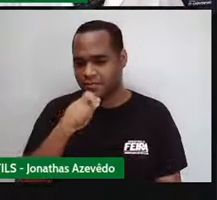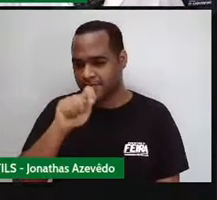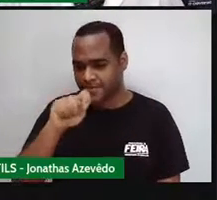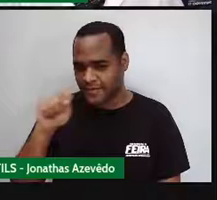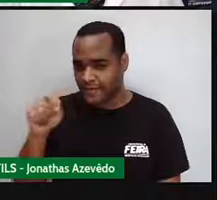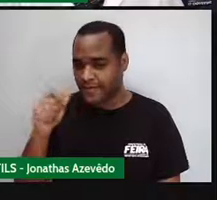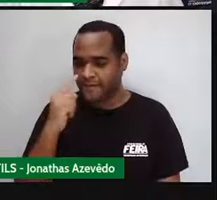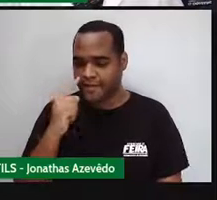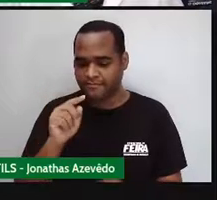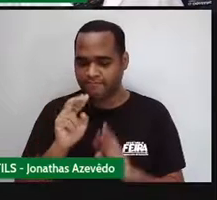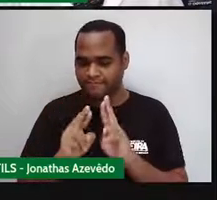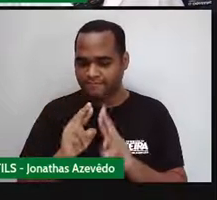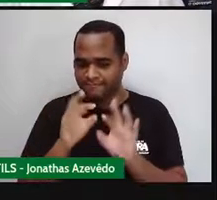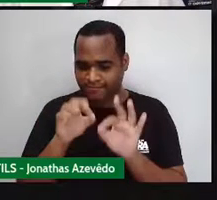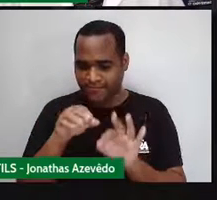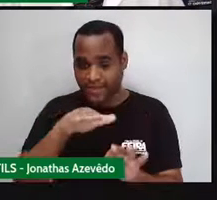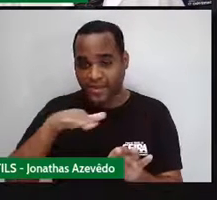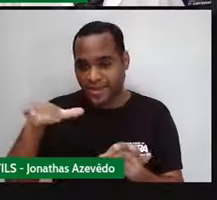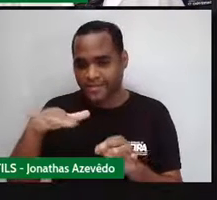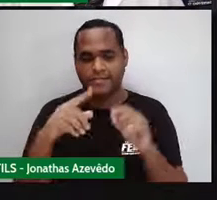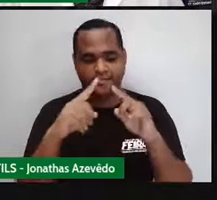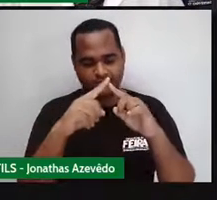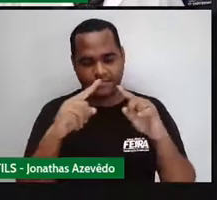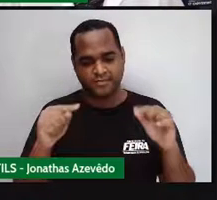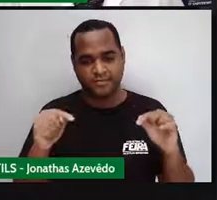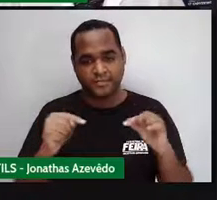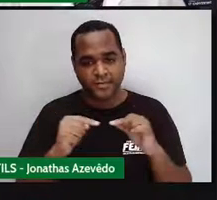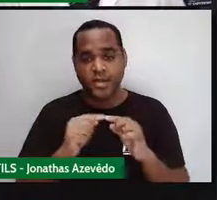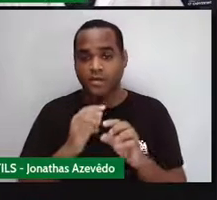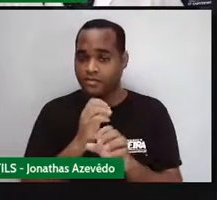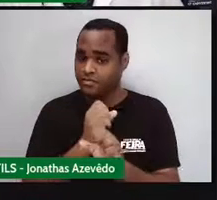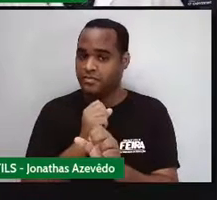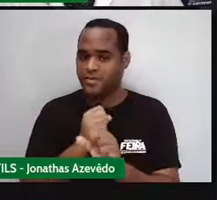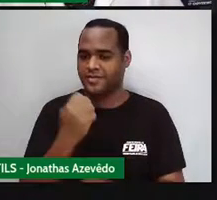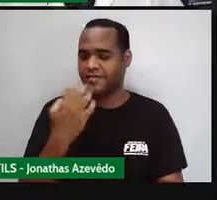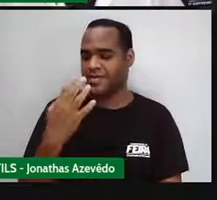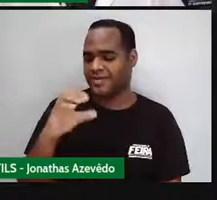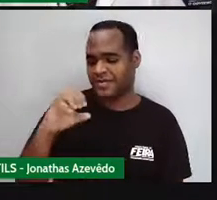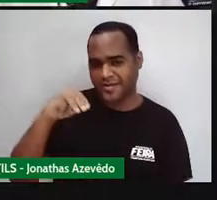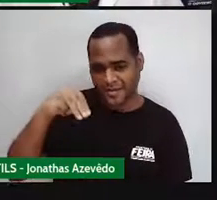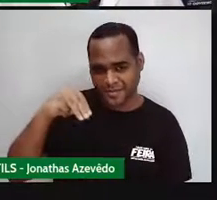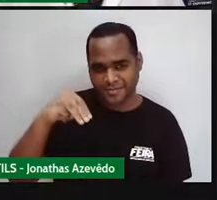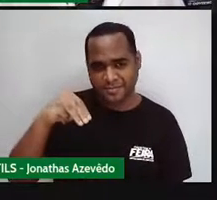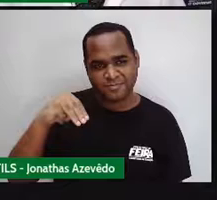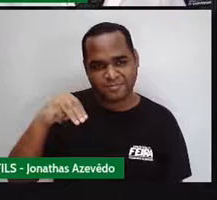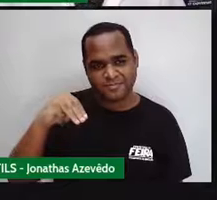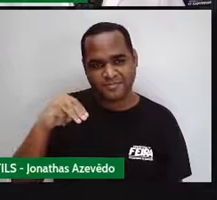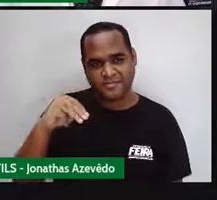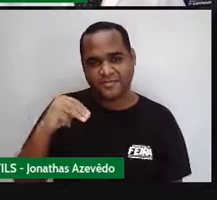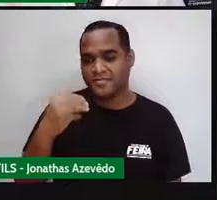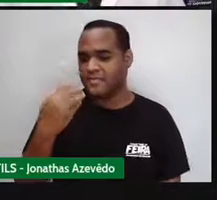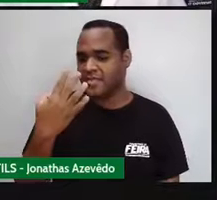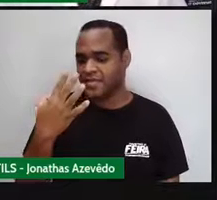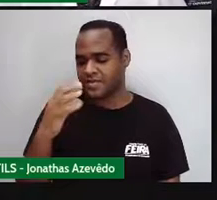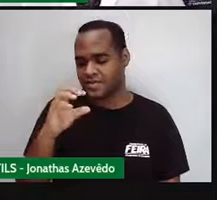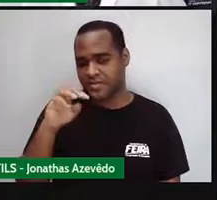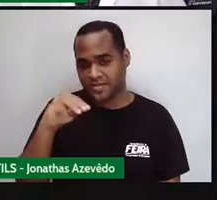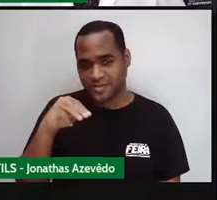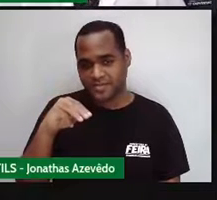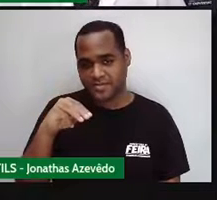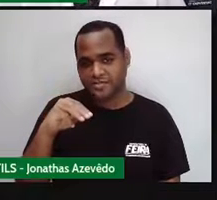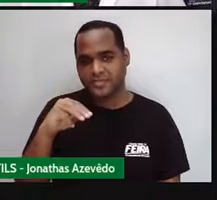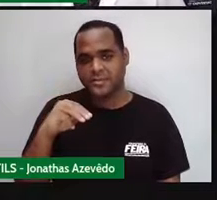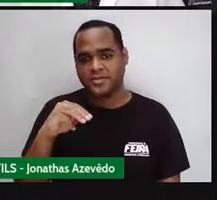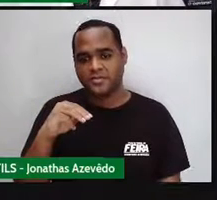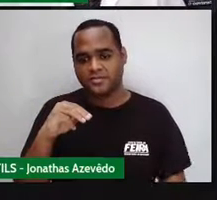aqui na área do losango. 4 centímetros. Vem comigo. 4 centímetros.